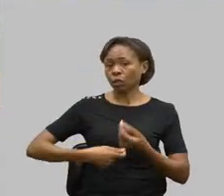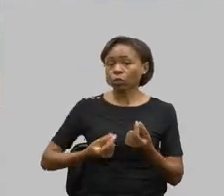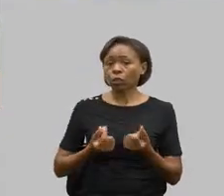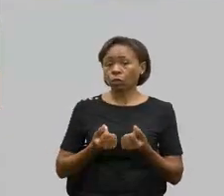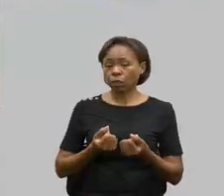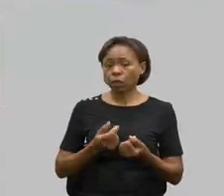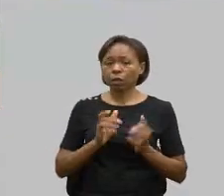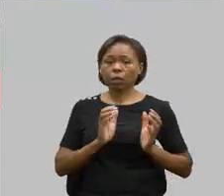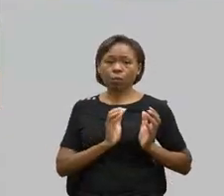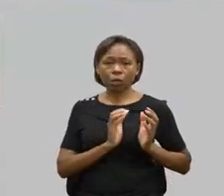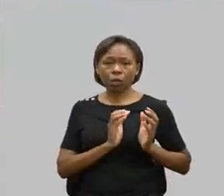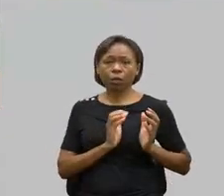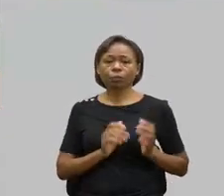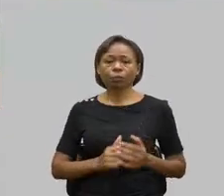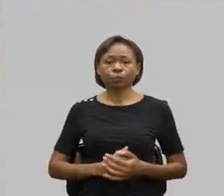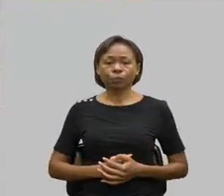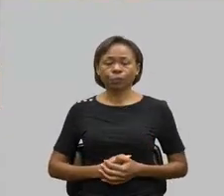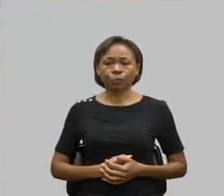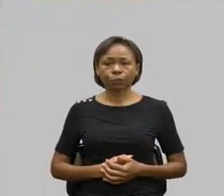APAES, Walter Henrique.